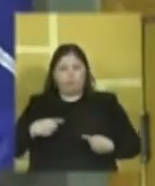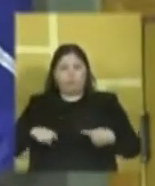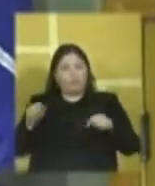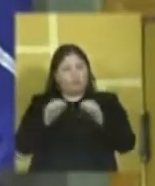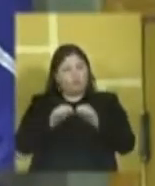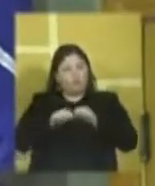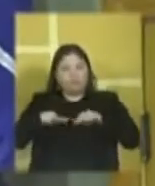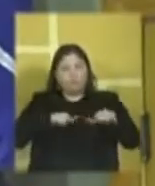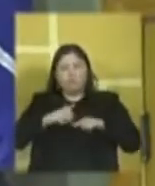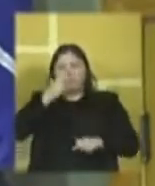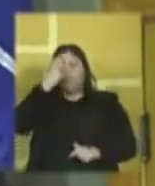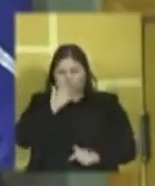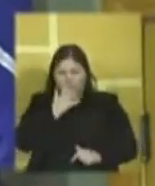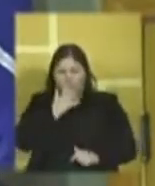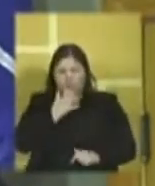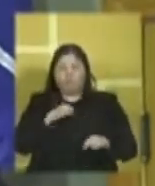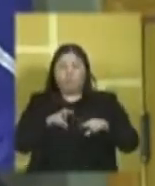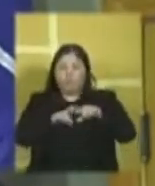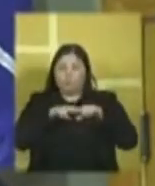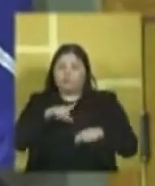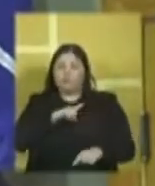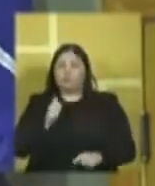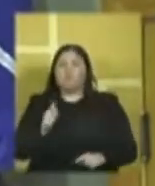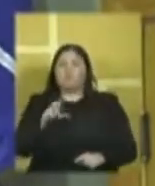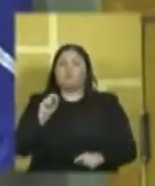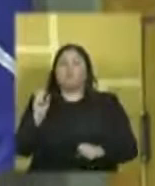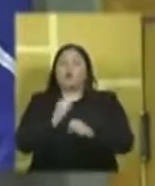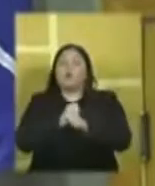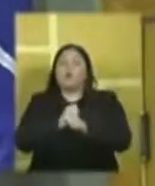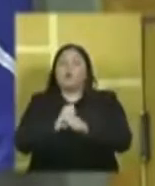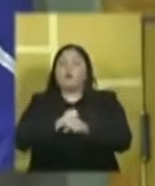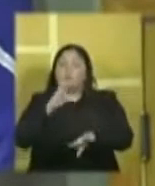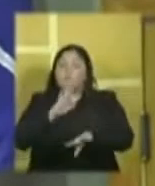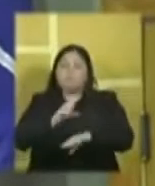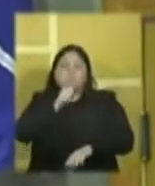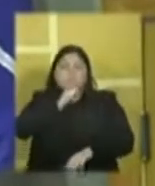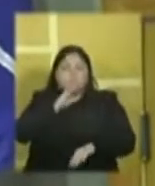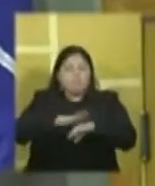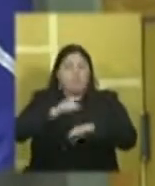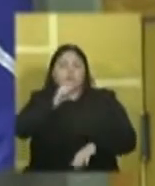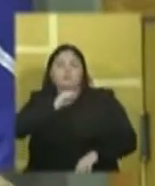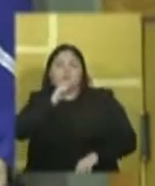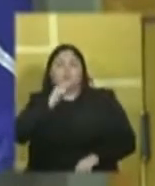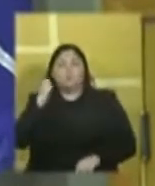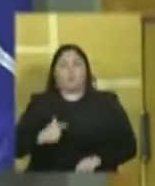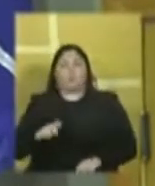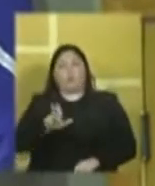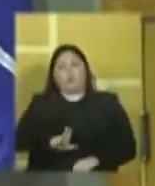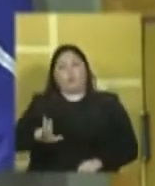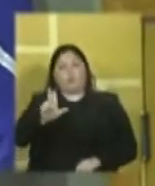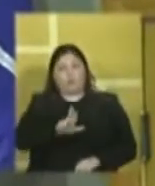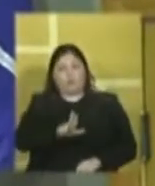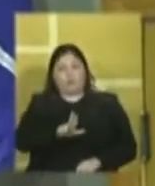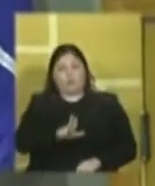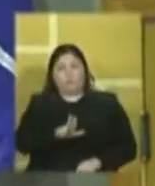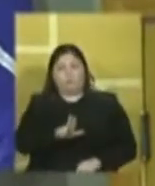faz um trabalho sério. Tanto é que tem 150 anos, mais velho que a cidade de Uberlândia. E aí sim,